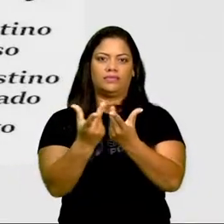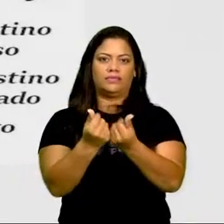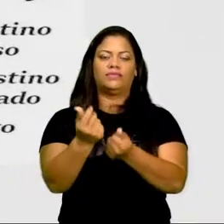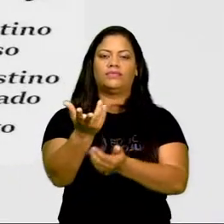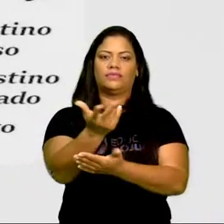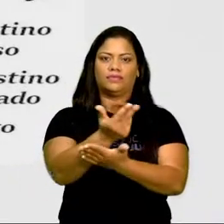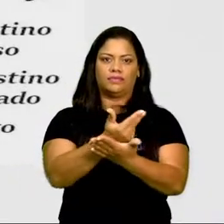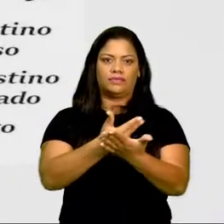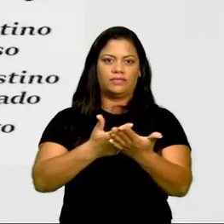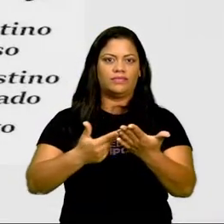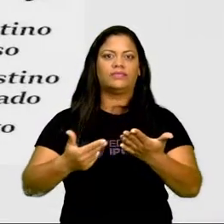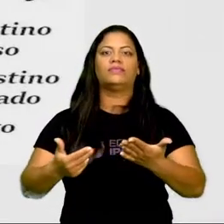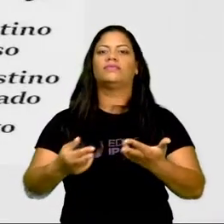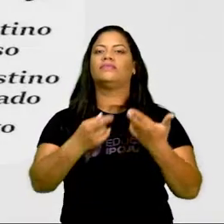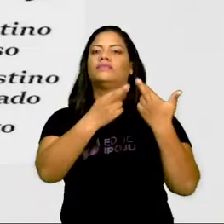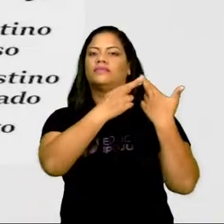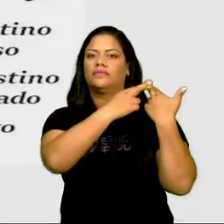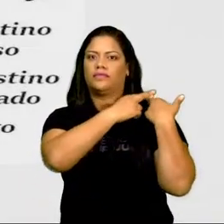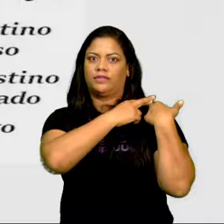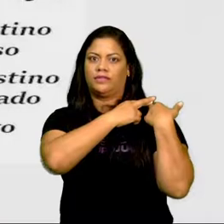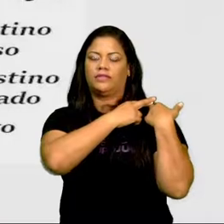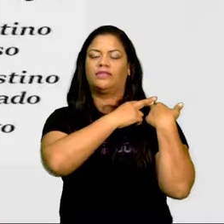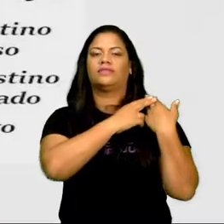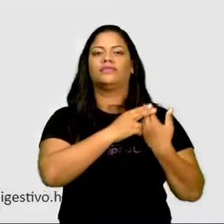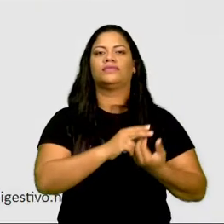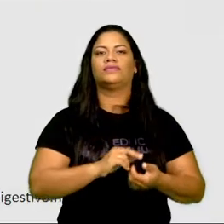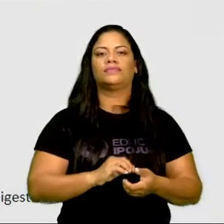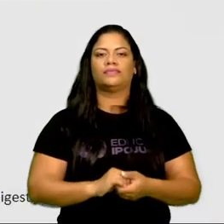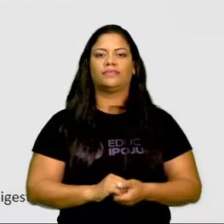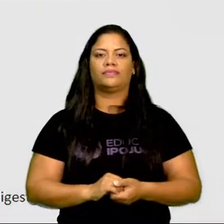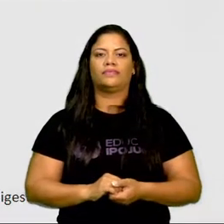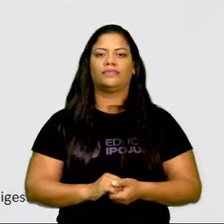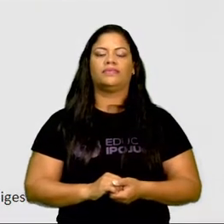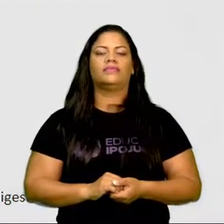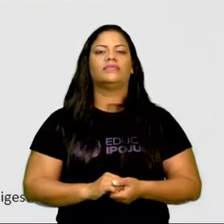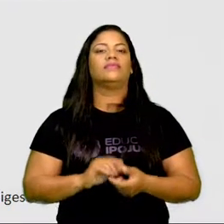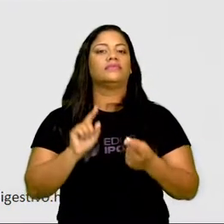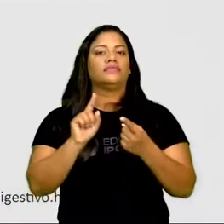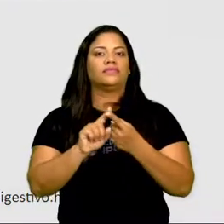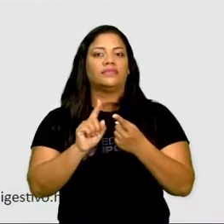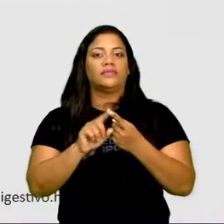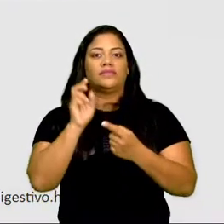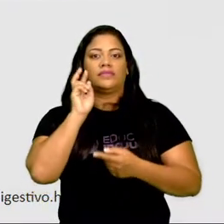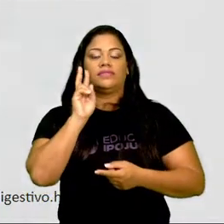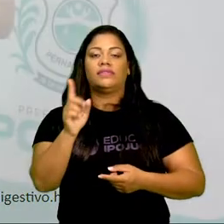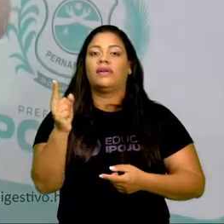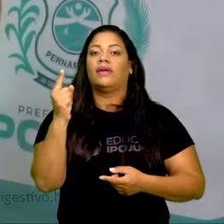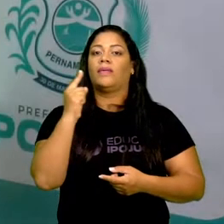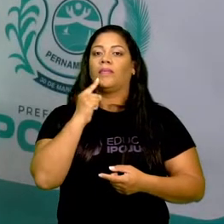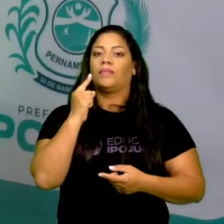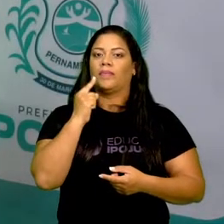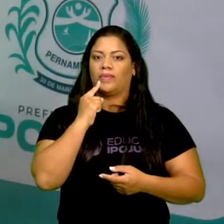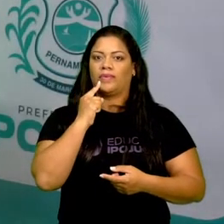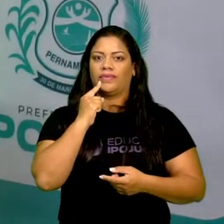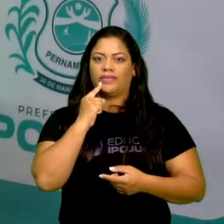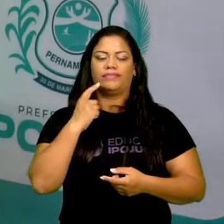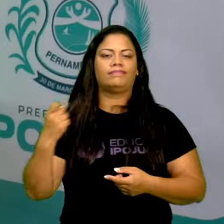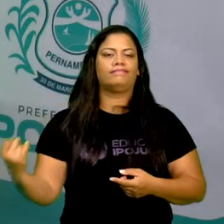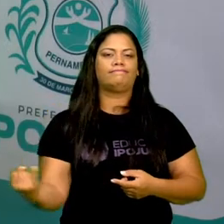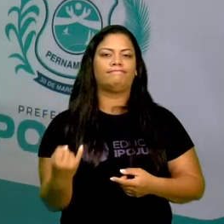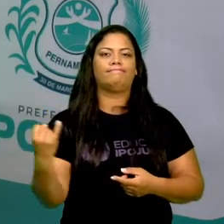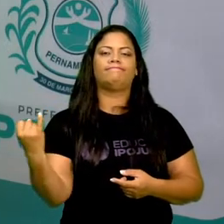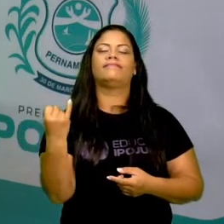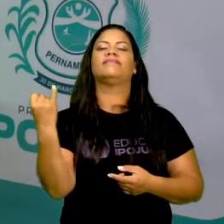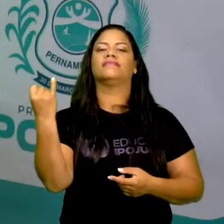responsáveis por esse processo do sistema digestório. A gente vê também a boca, que ela é um dos principais